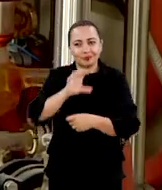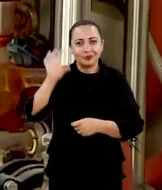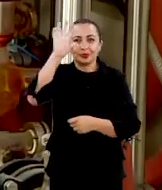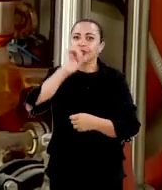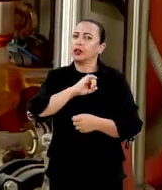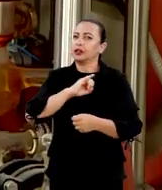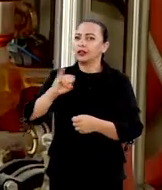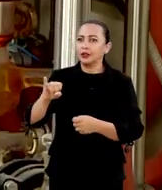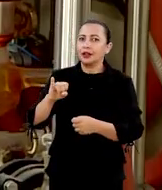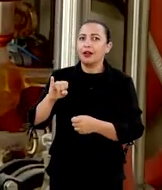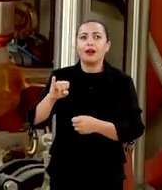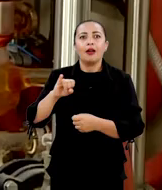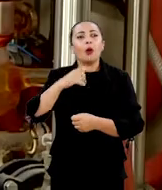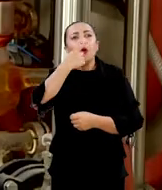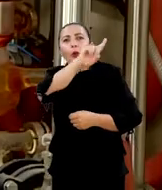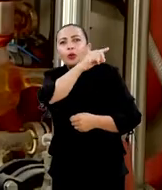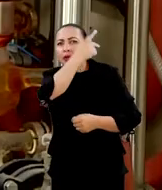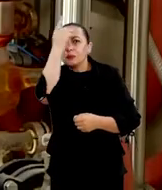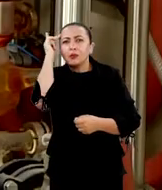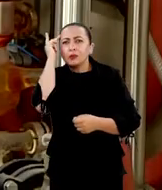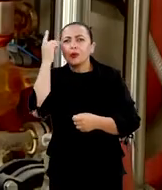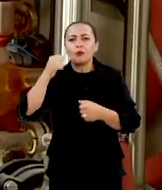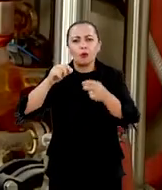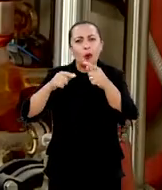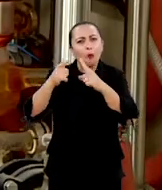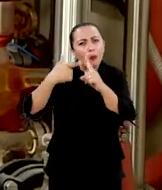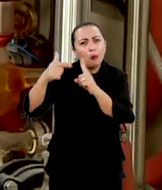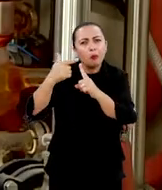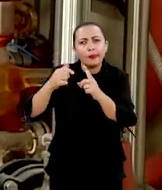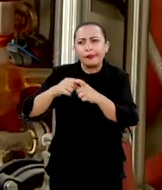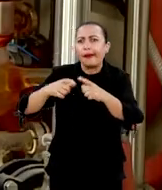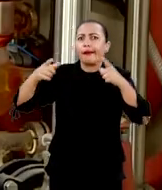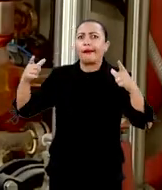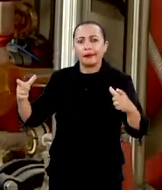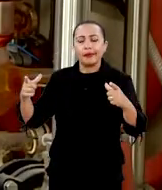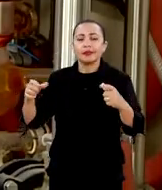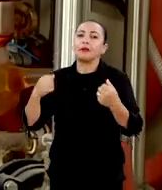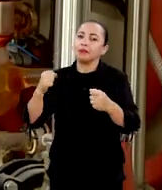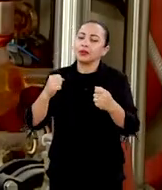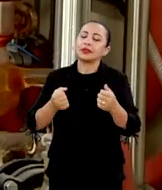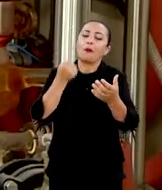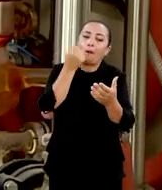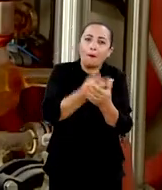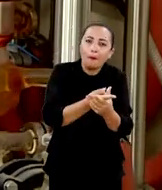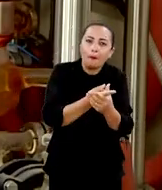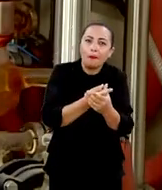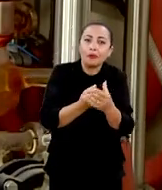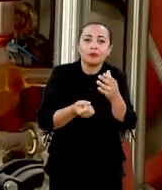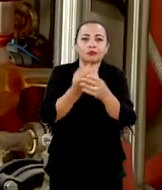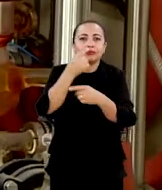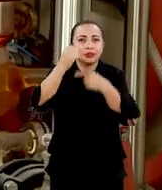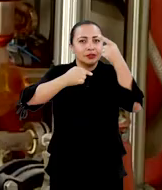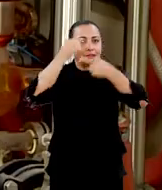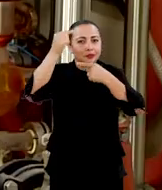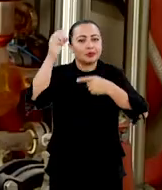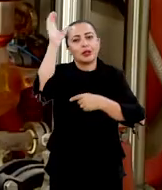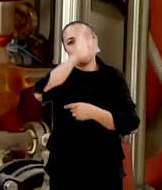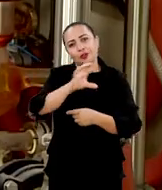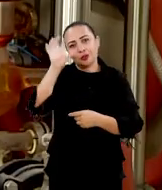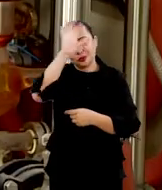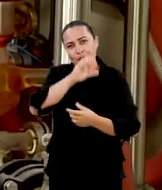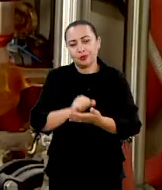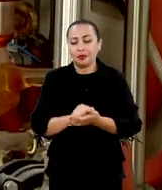ou seja, se alguém for produzir em grande quantidade, vai ter que comprar essa matéria-prima regional. E